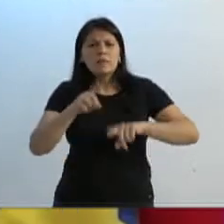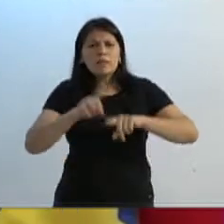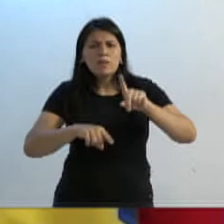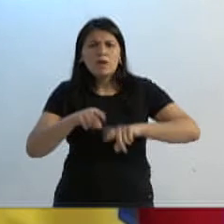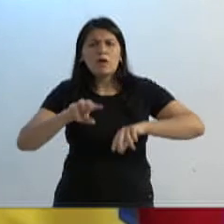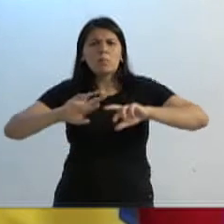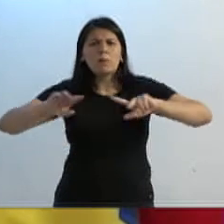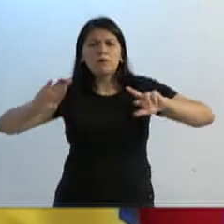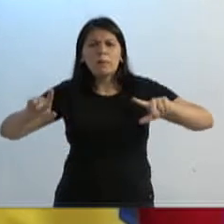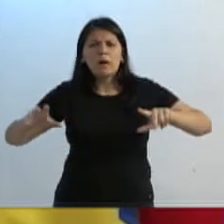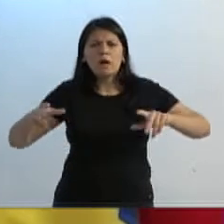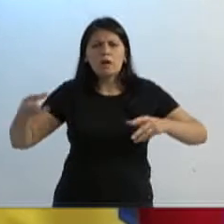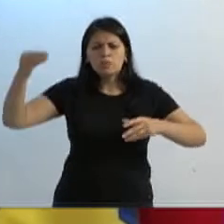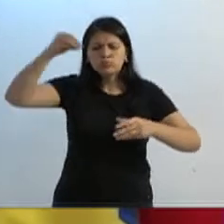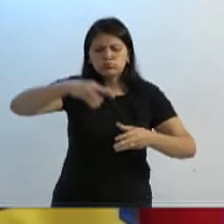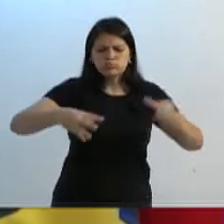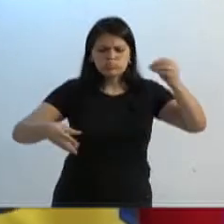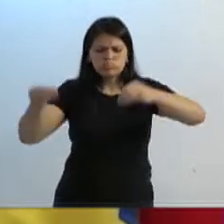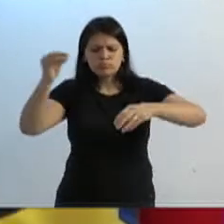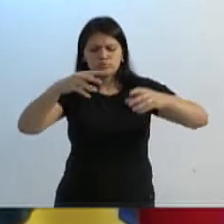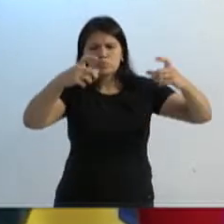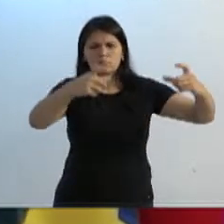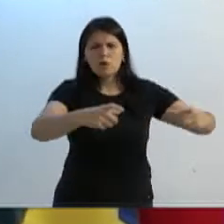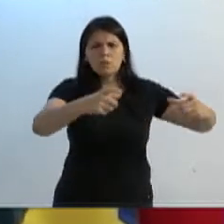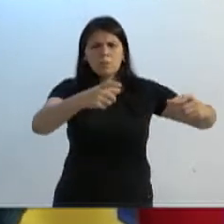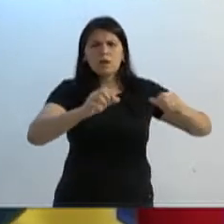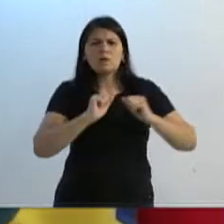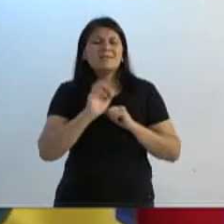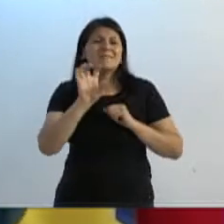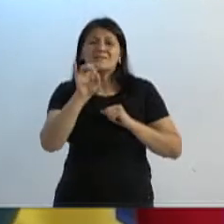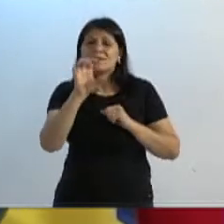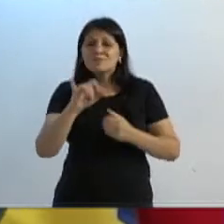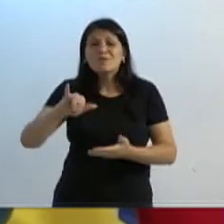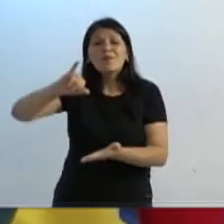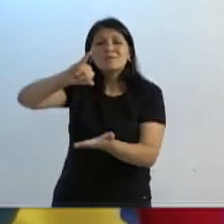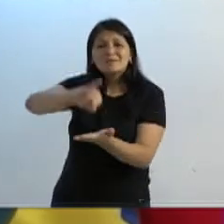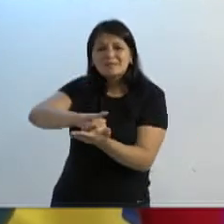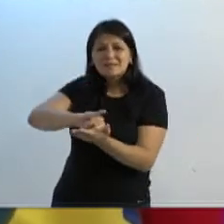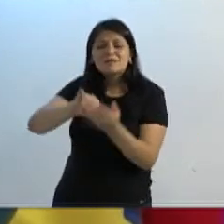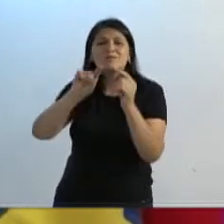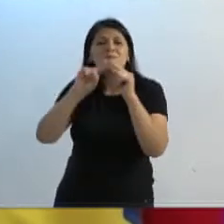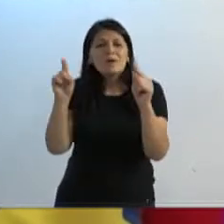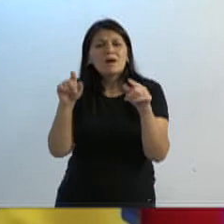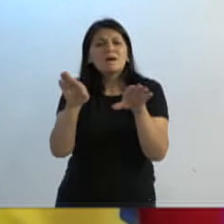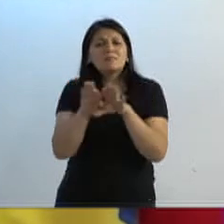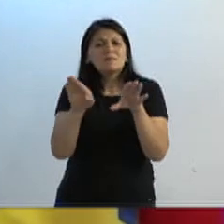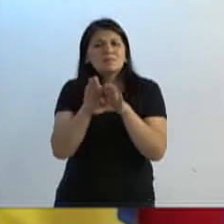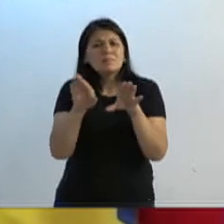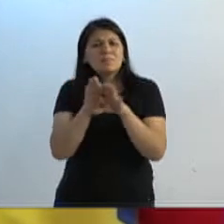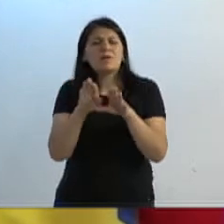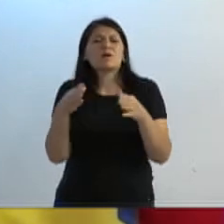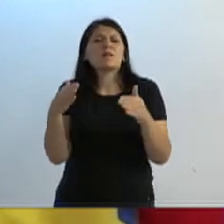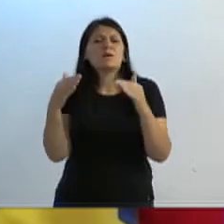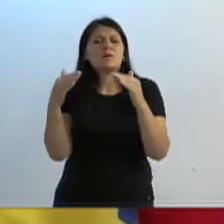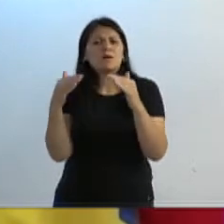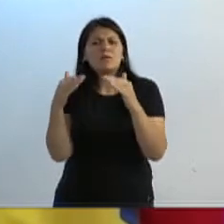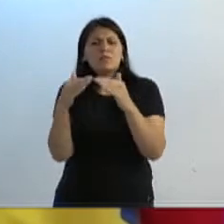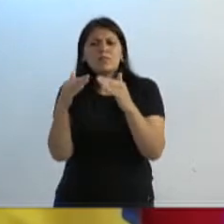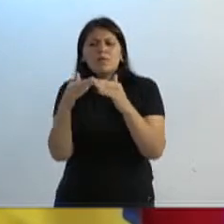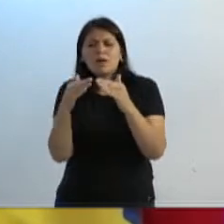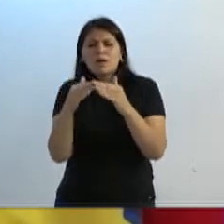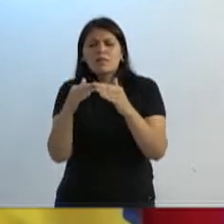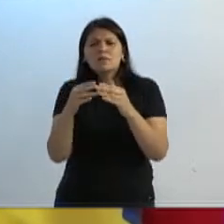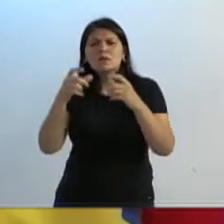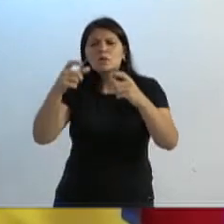realmente ser coletado, não só deixar no centro, gente. Vamos desafogar um pouquinho. Não é de botar só na casa de perto, na casa de vereador, que não resolve.